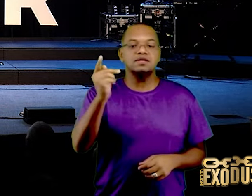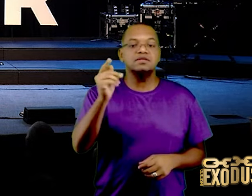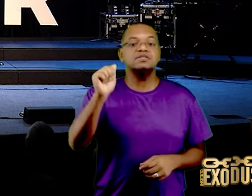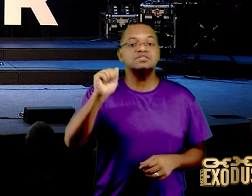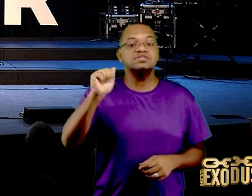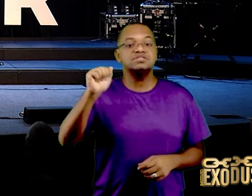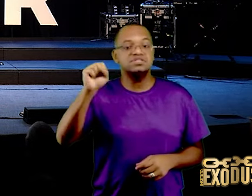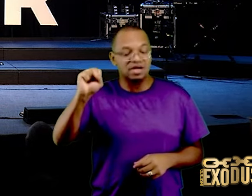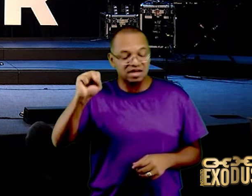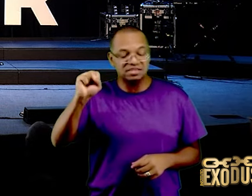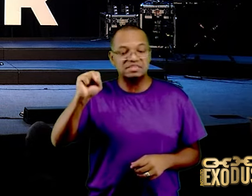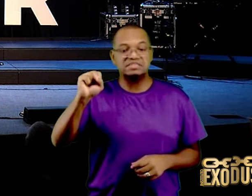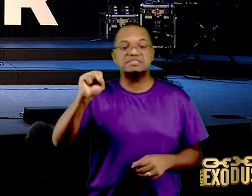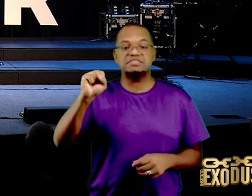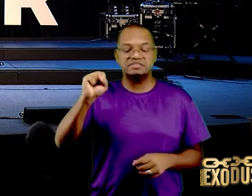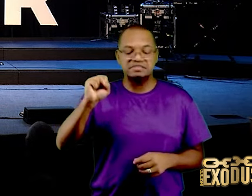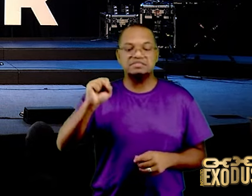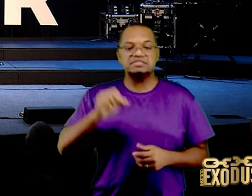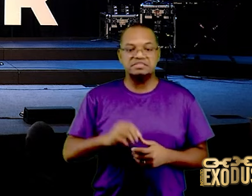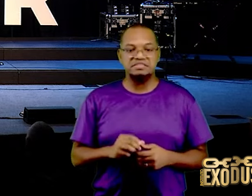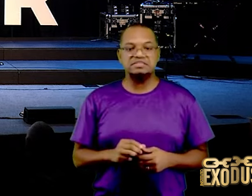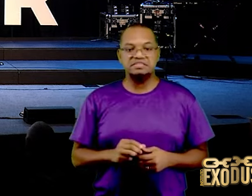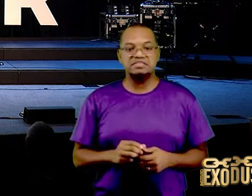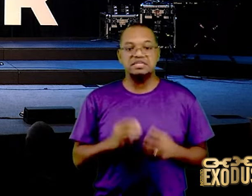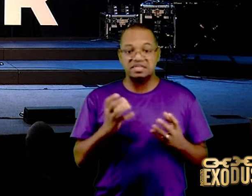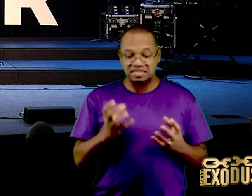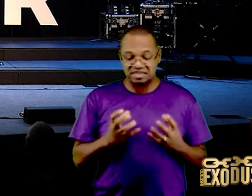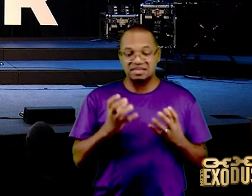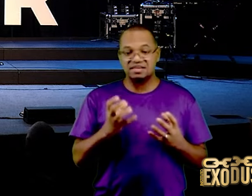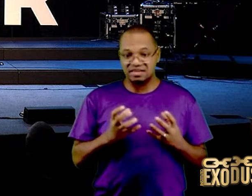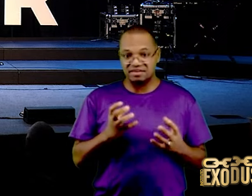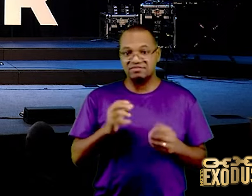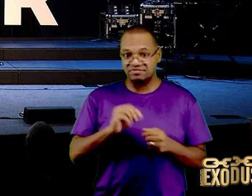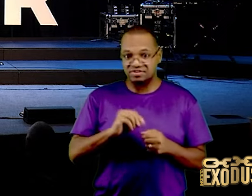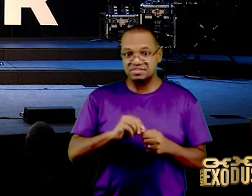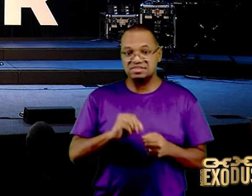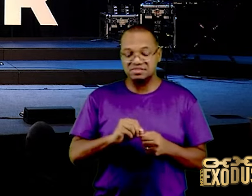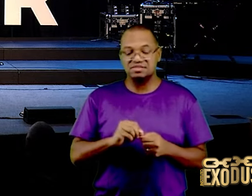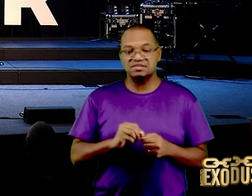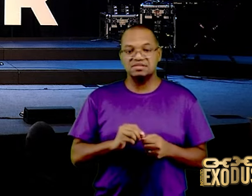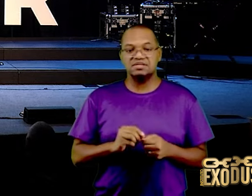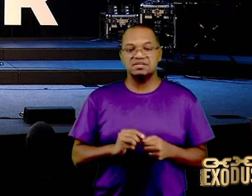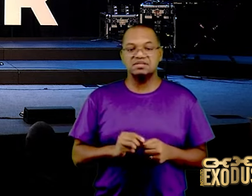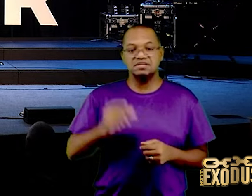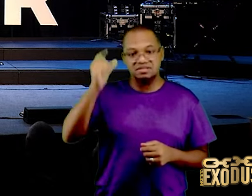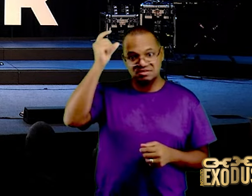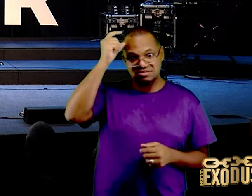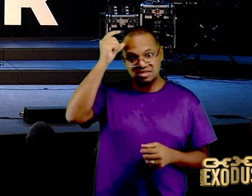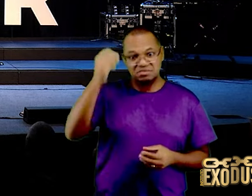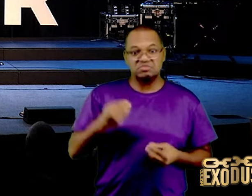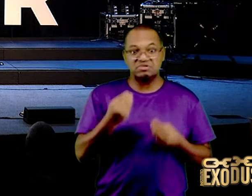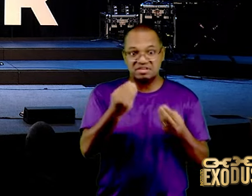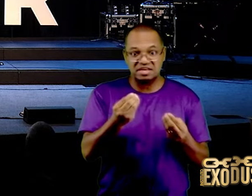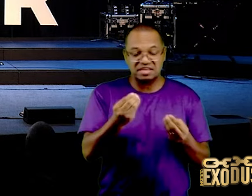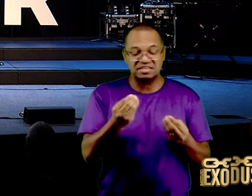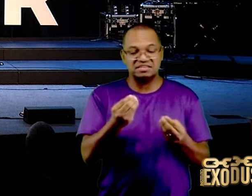você quer mexer com isso? o diabo dá com a mão, e tira, com a paz cavadeira,